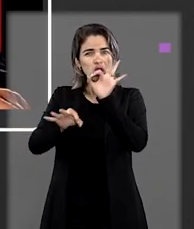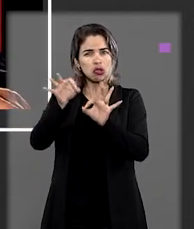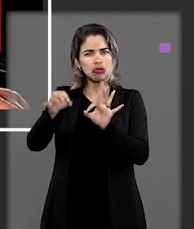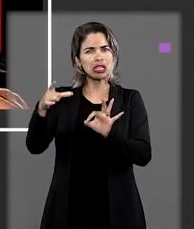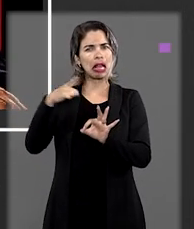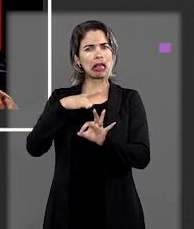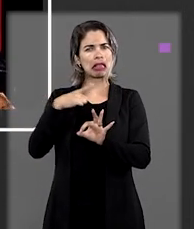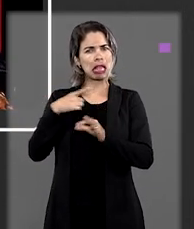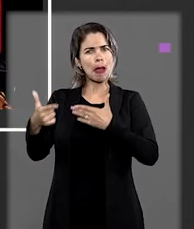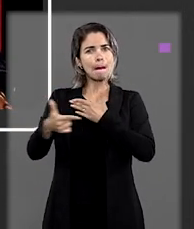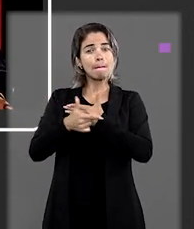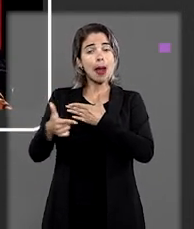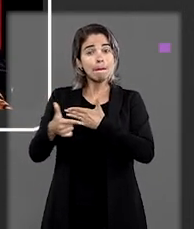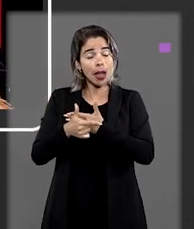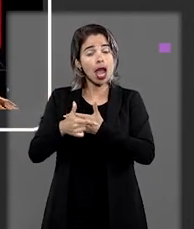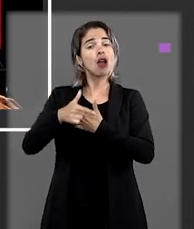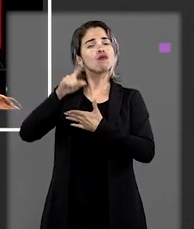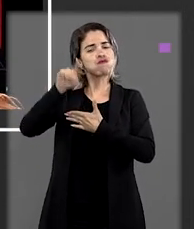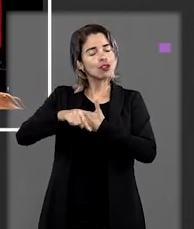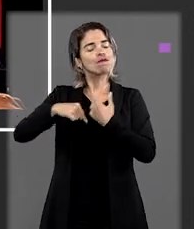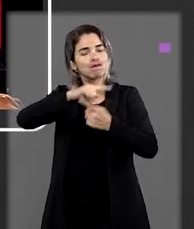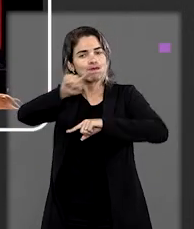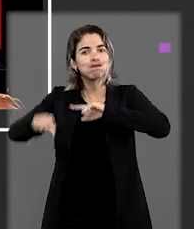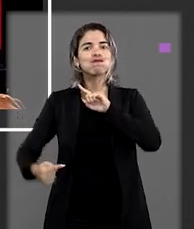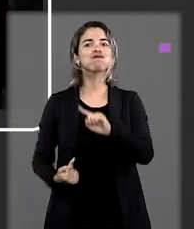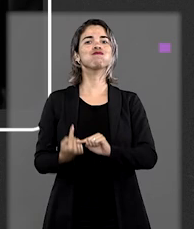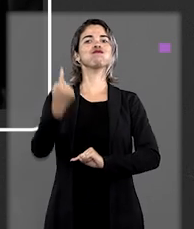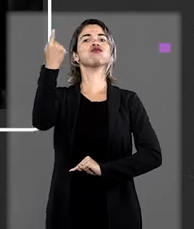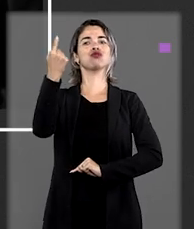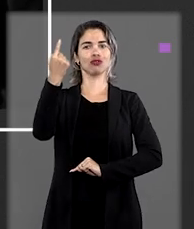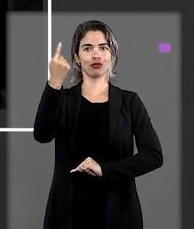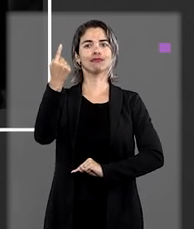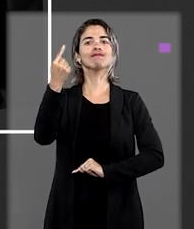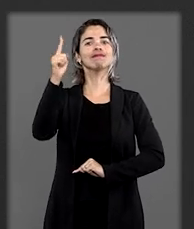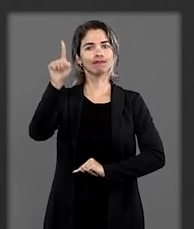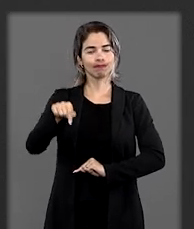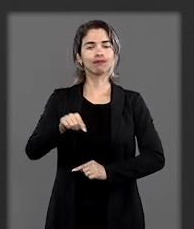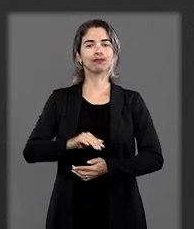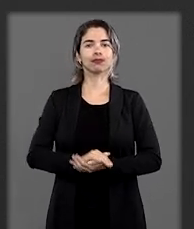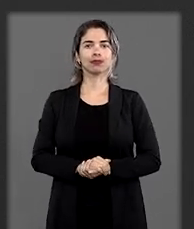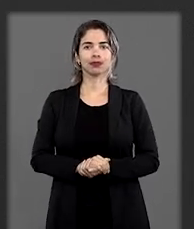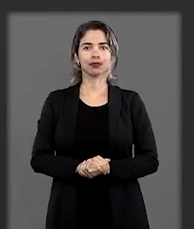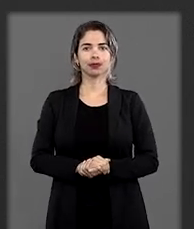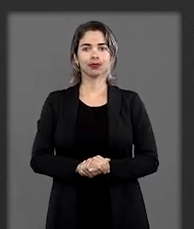judiciário está tendo um papel transformador, transformador.